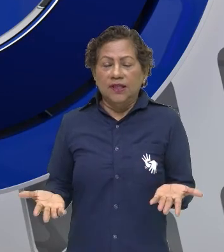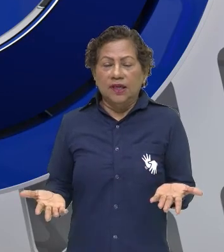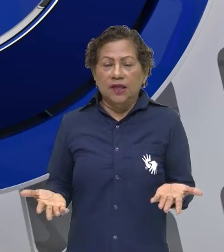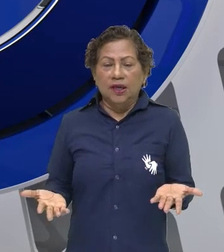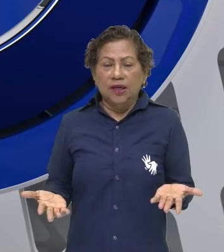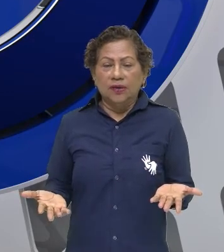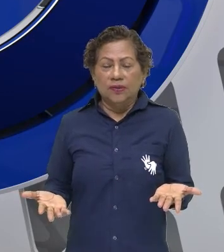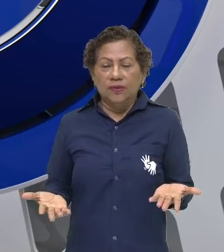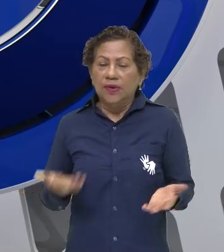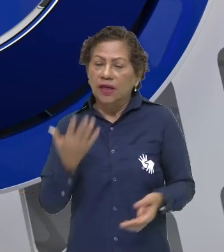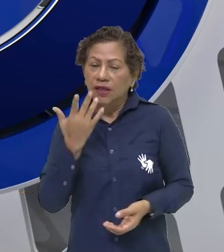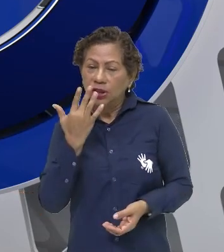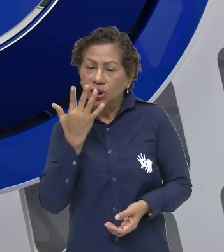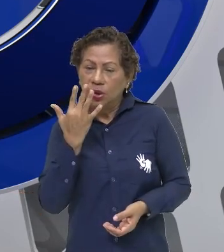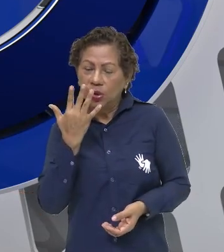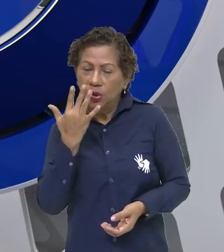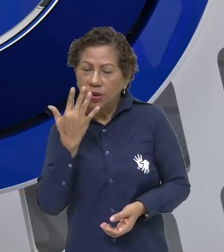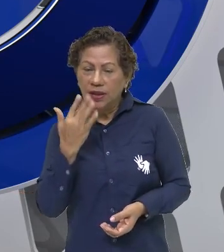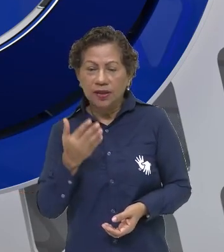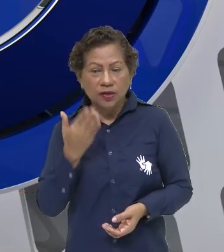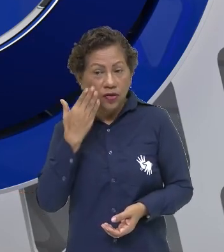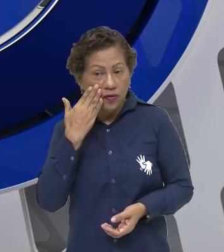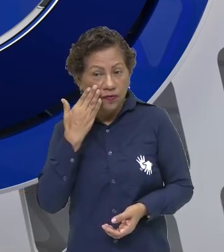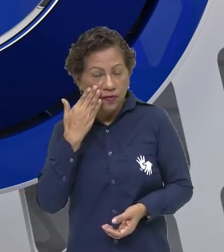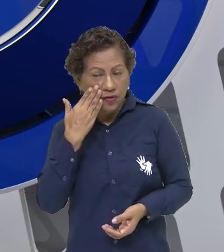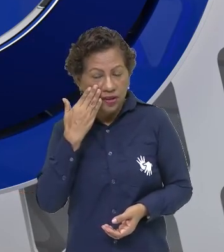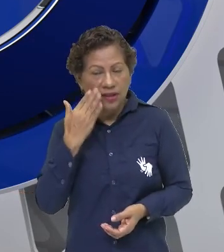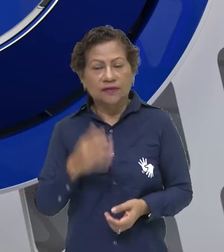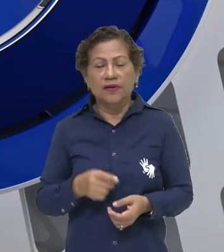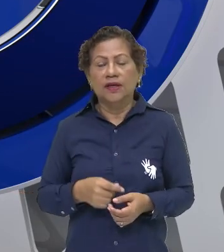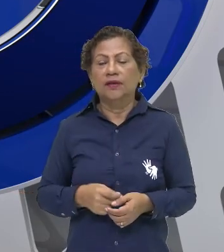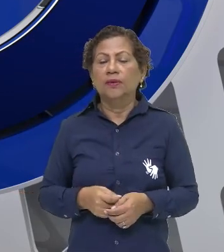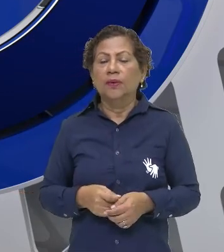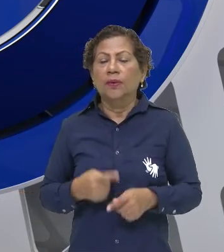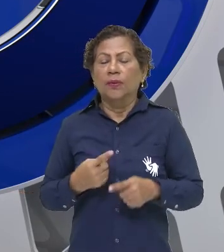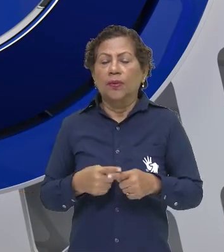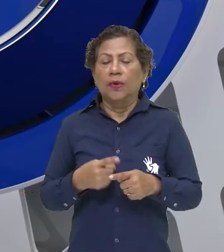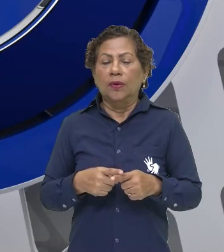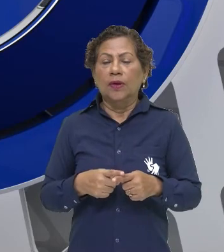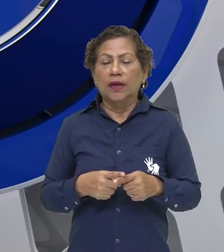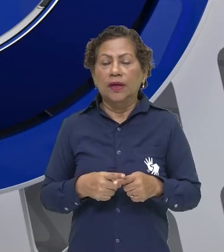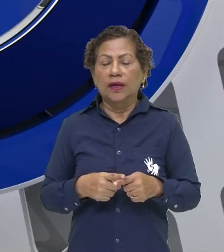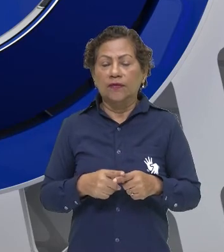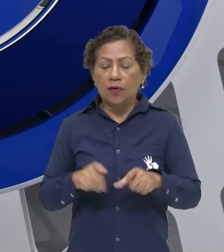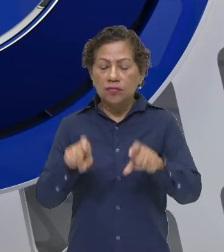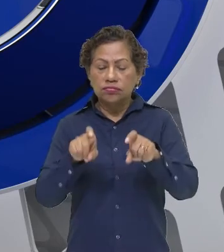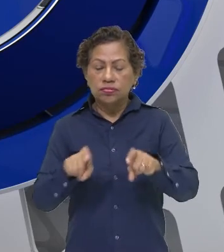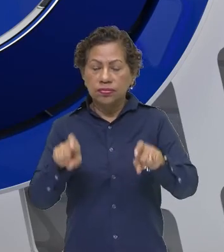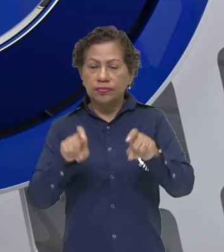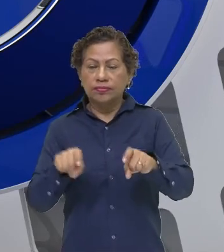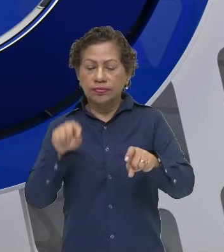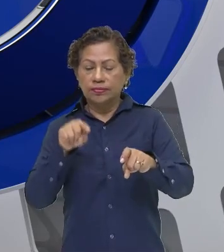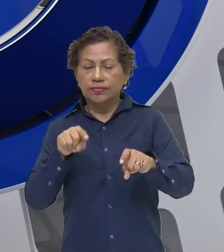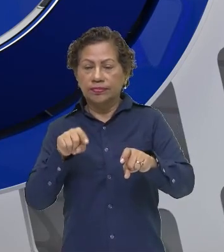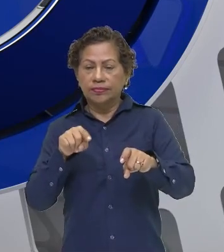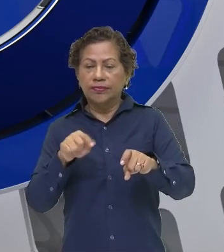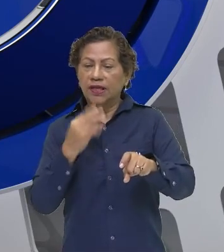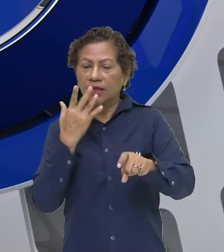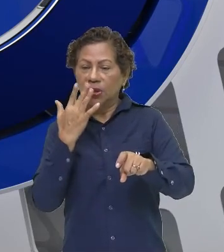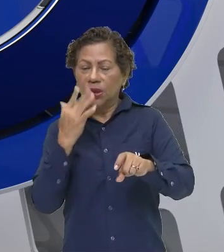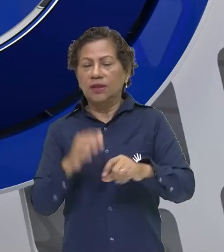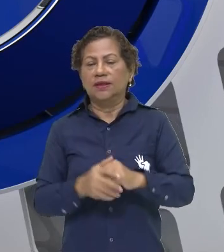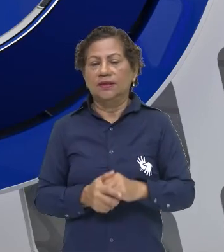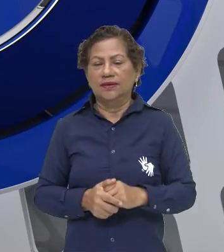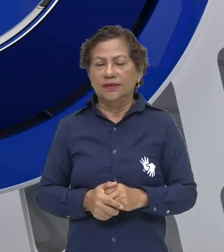esse colorido que traz, que vem, é justamente esse colorido, trazer as cores, fazer